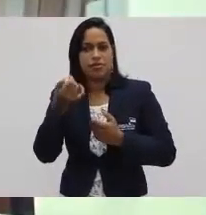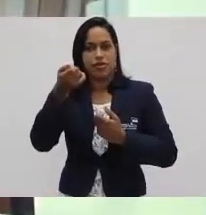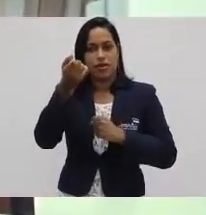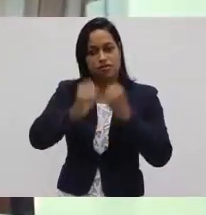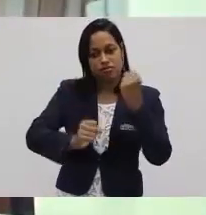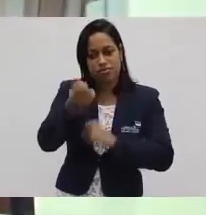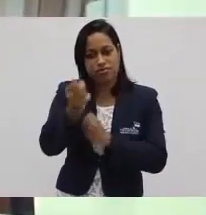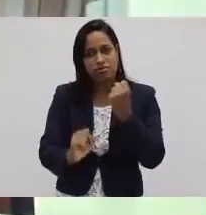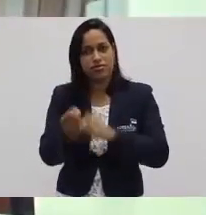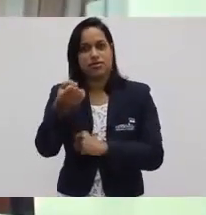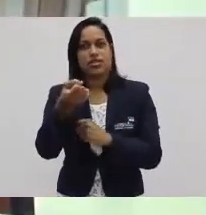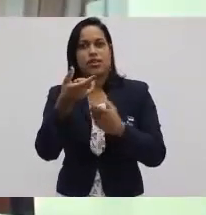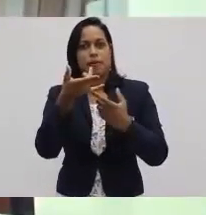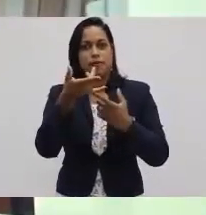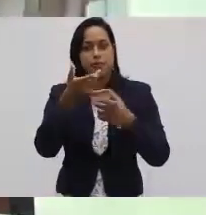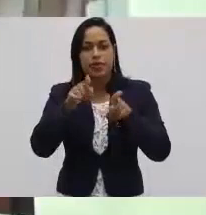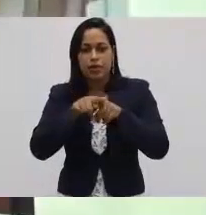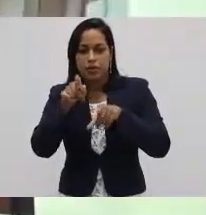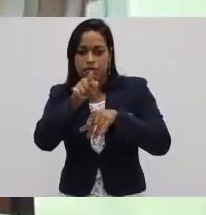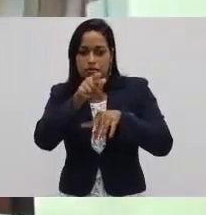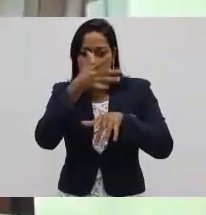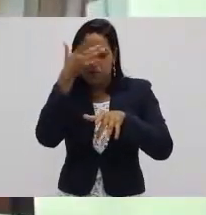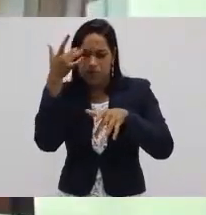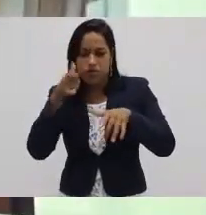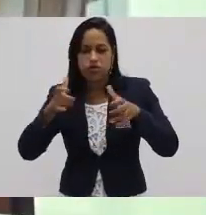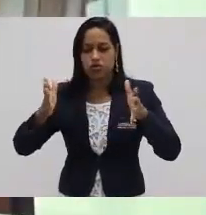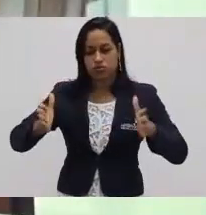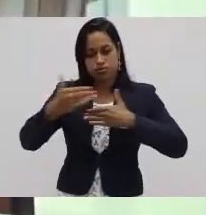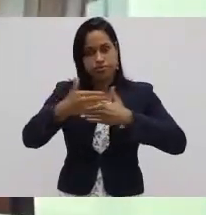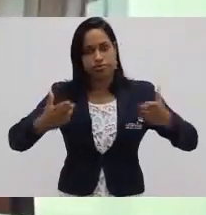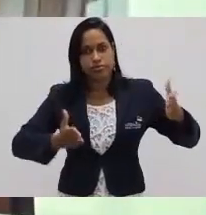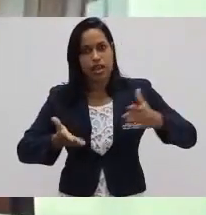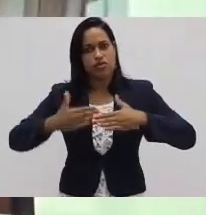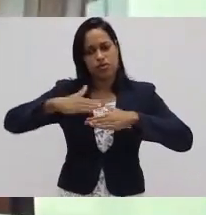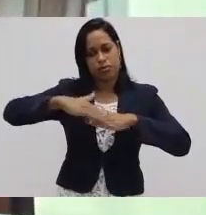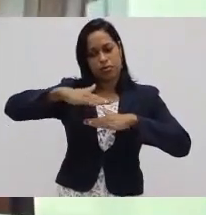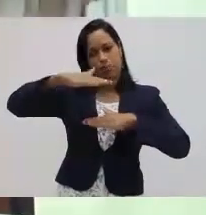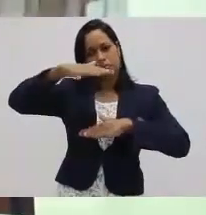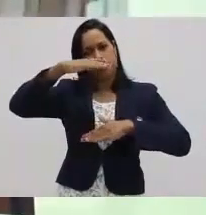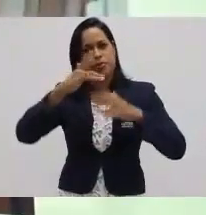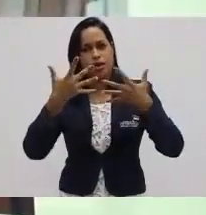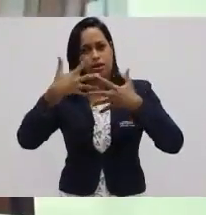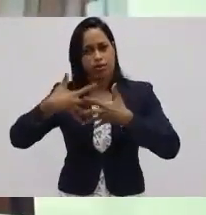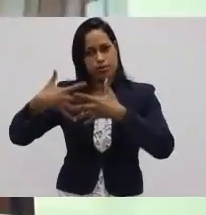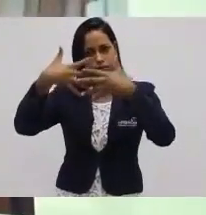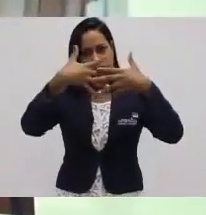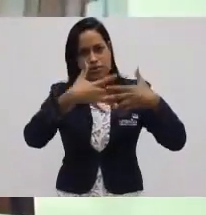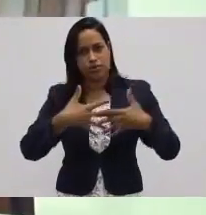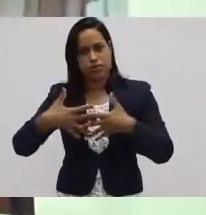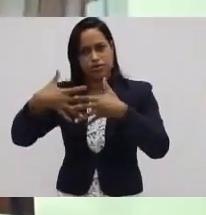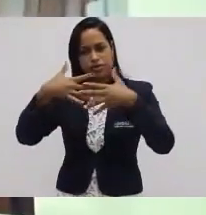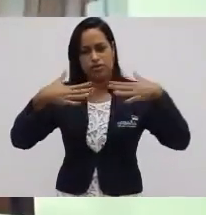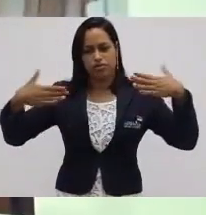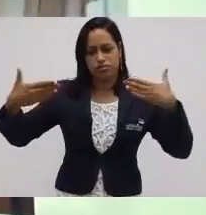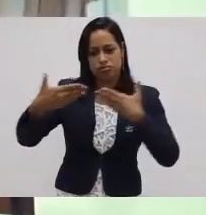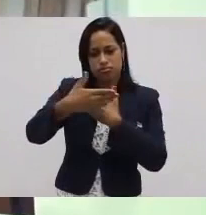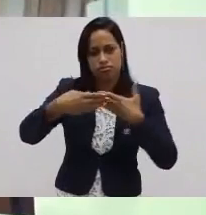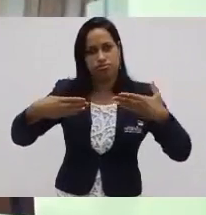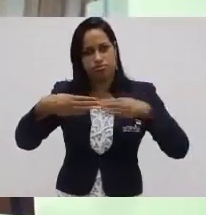conceito fabril, muita gente andando, carregando caixa, paleteira, caminhando, caminhões passando.